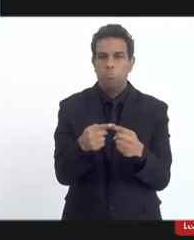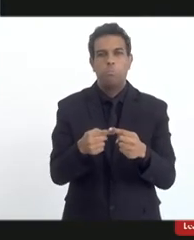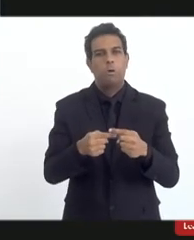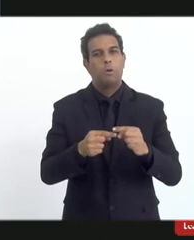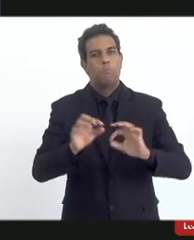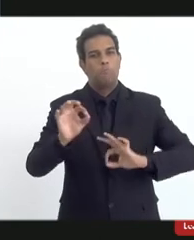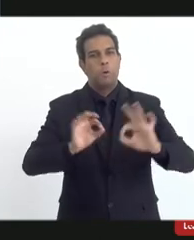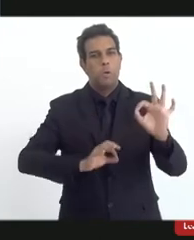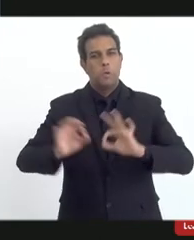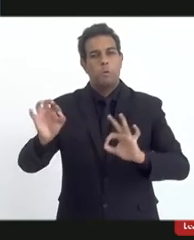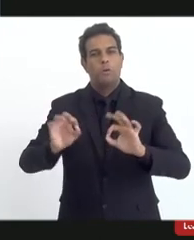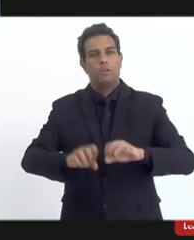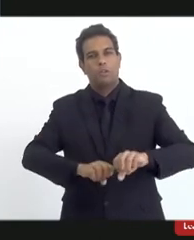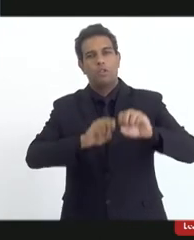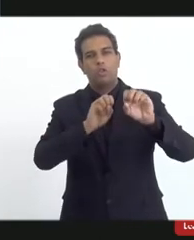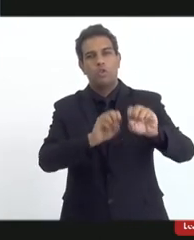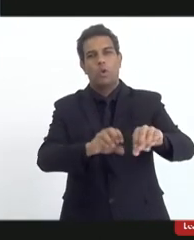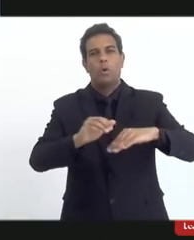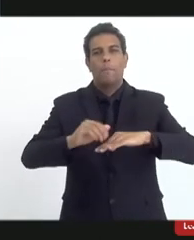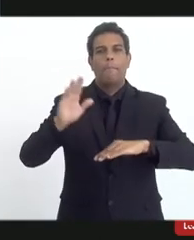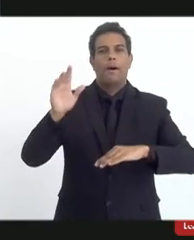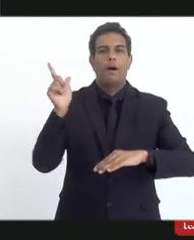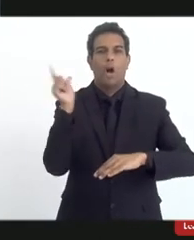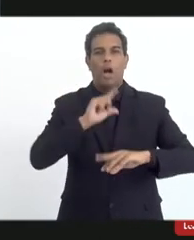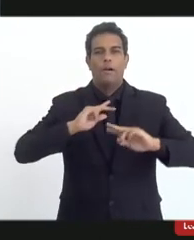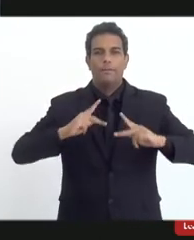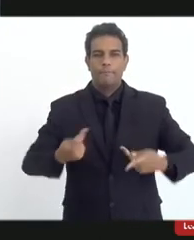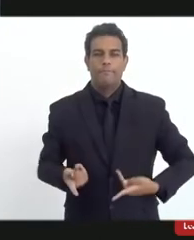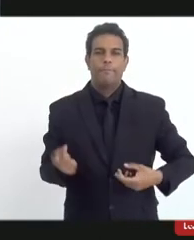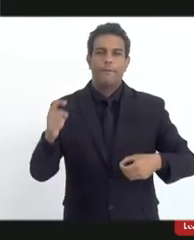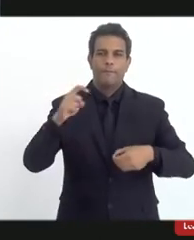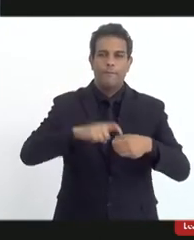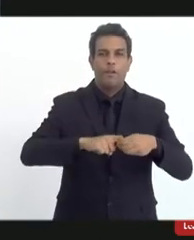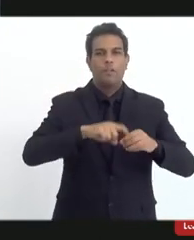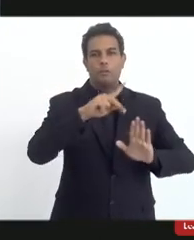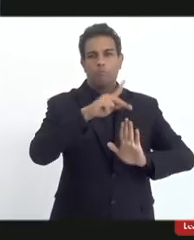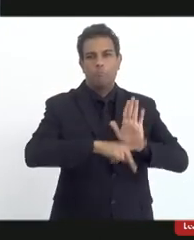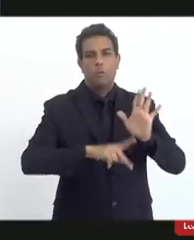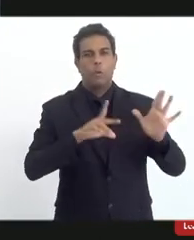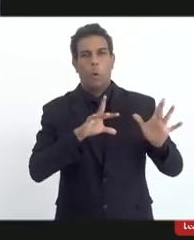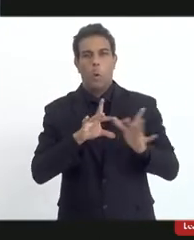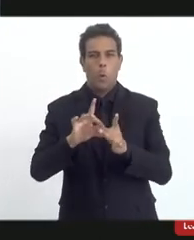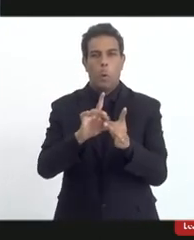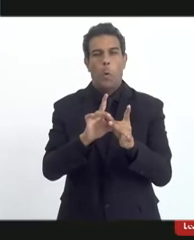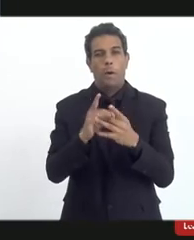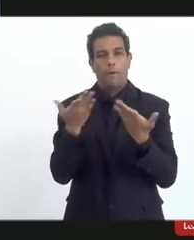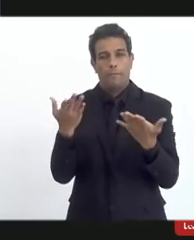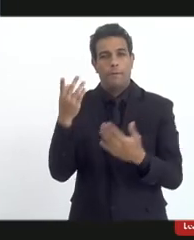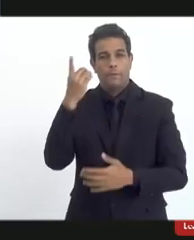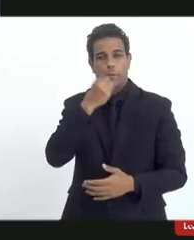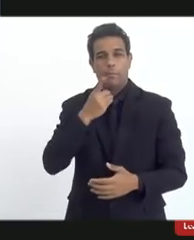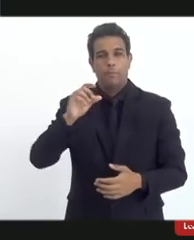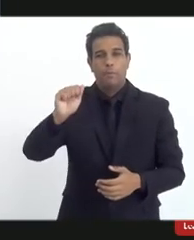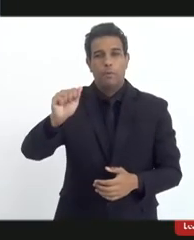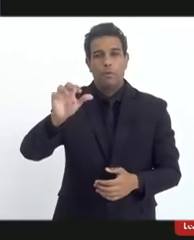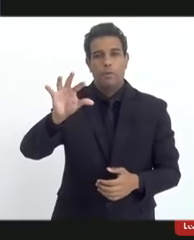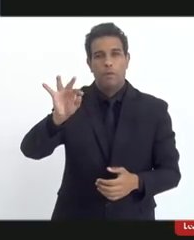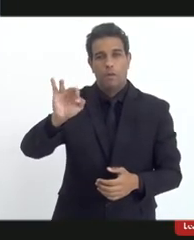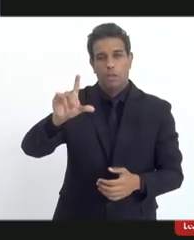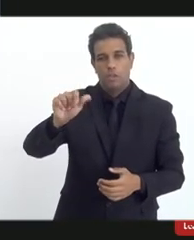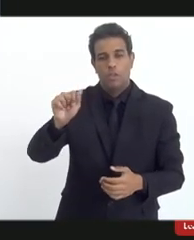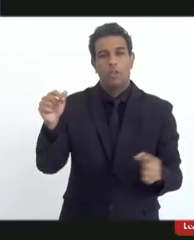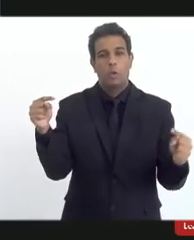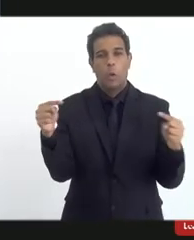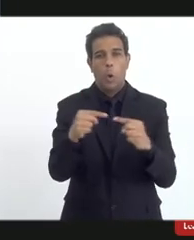projeto Educação Mais Humana nesse retorno a esse projeto que como o deputado Átila Nunes falou ele